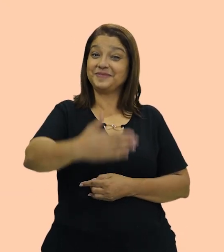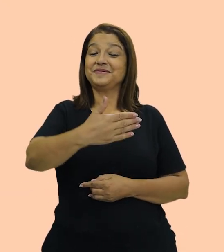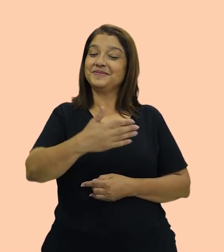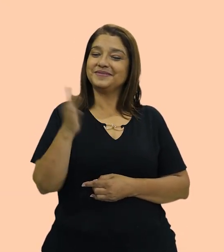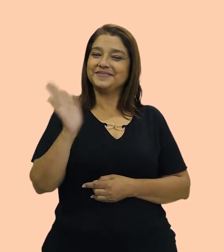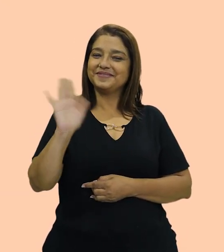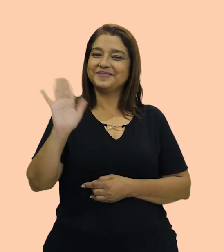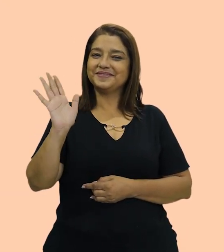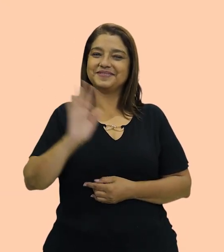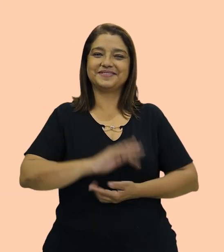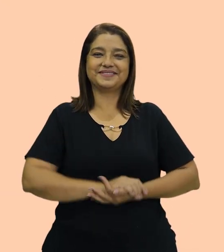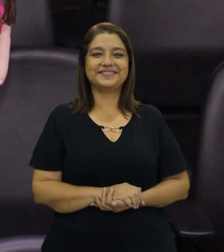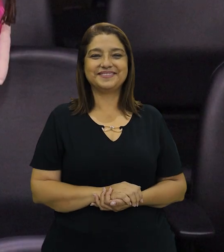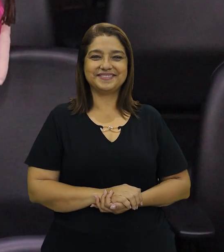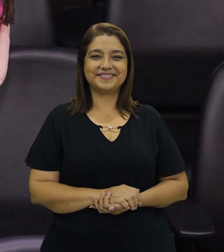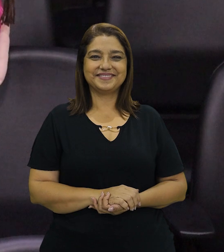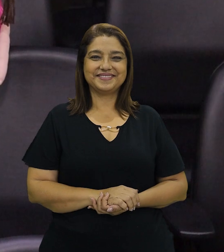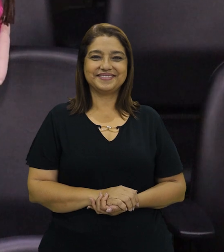bye.